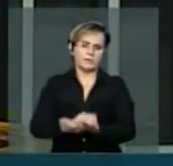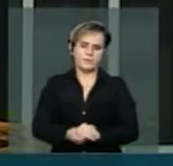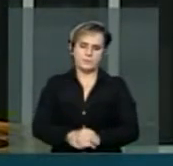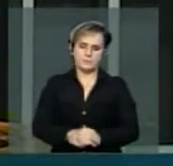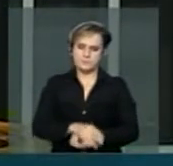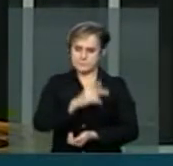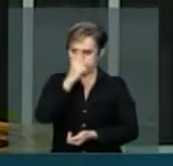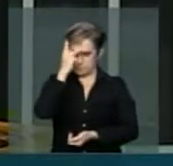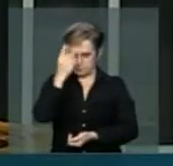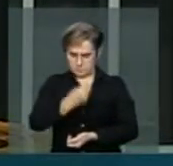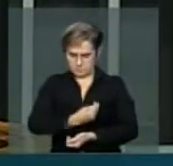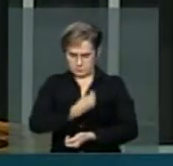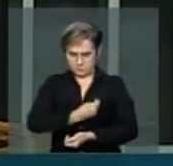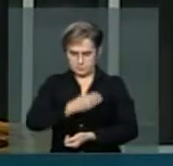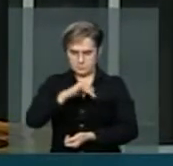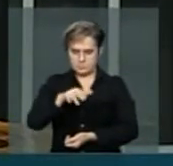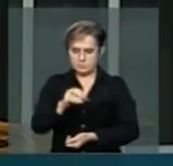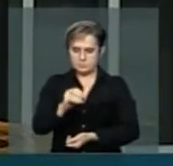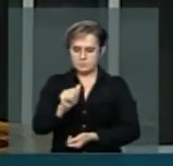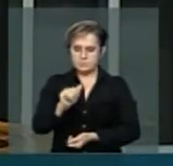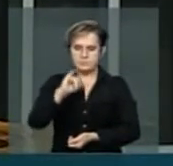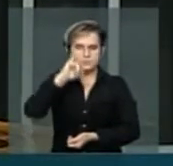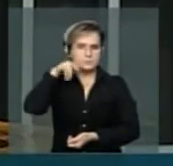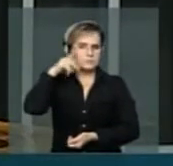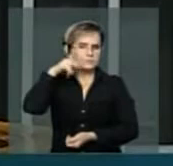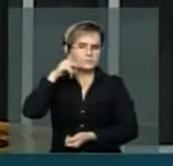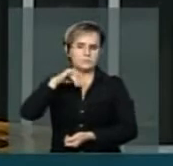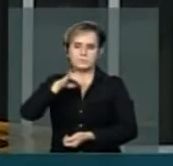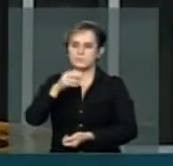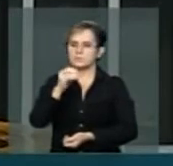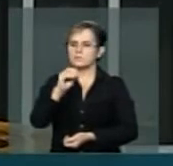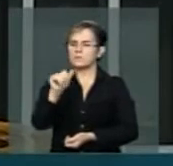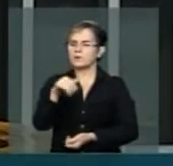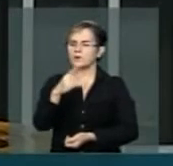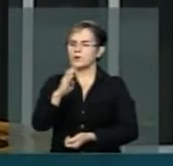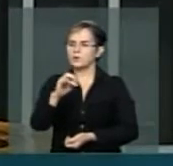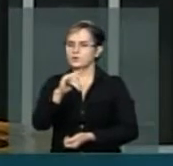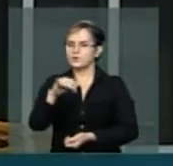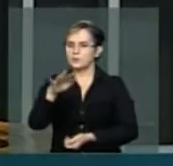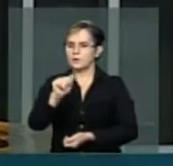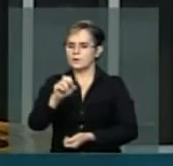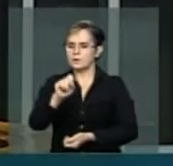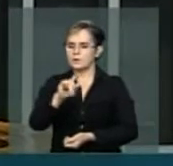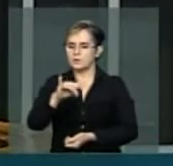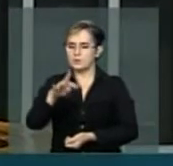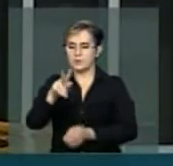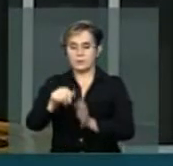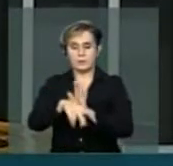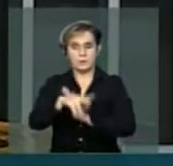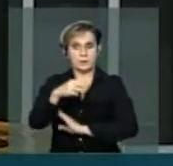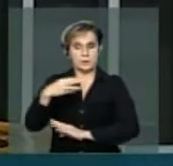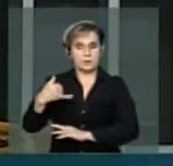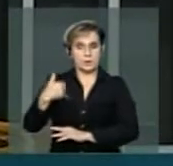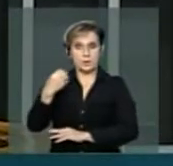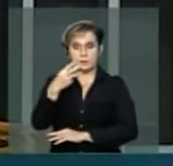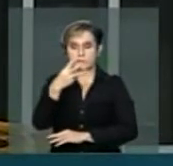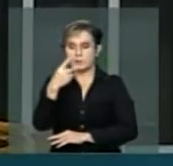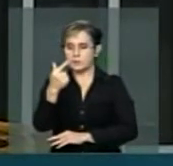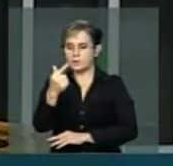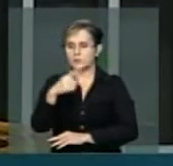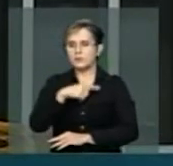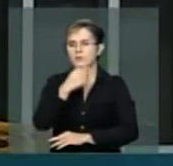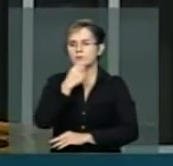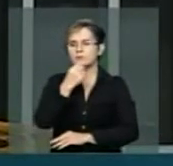Morador de João Pessoa, João Batista da Silva, 37 anos, foi um dos analfabetos